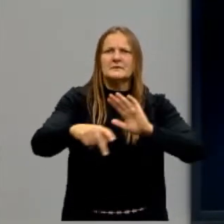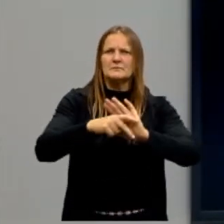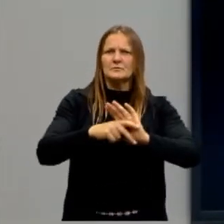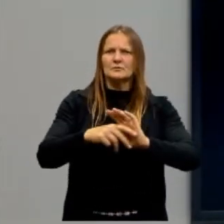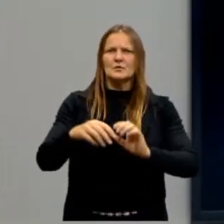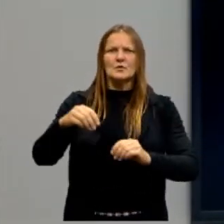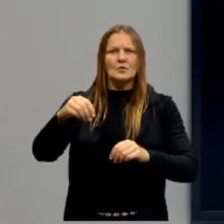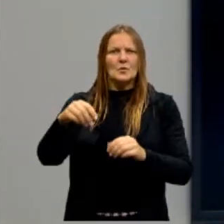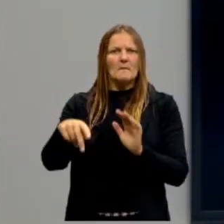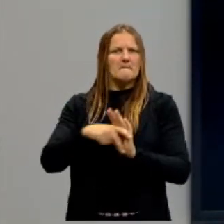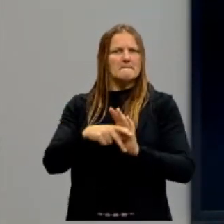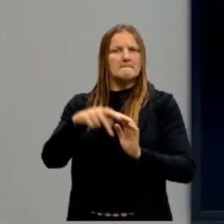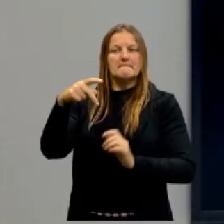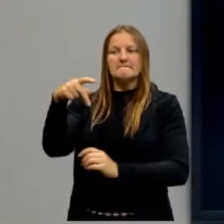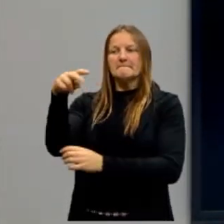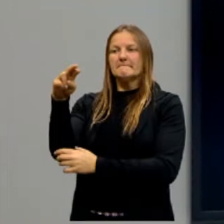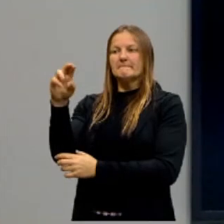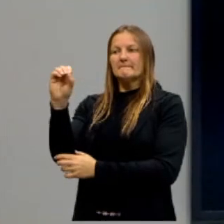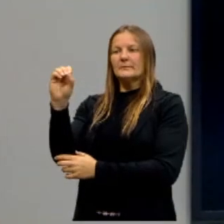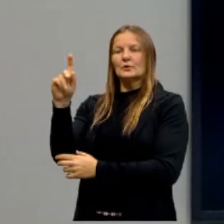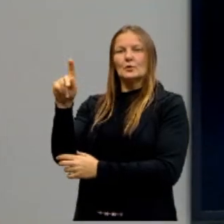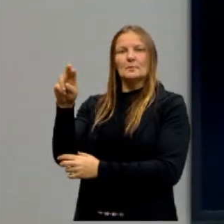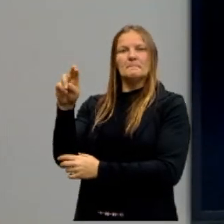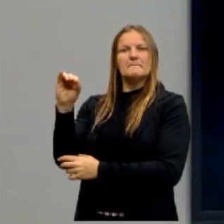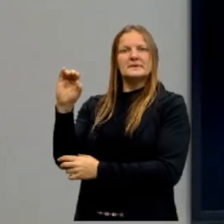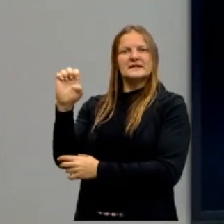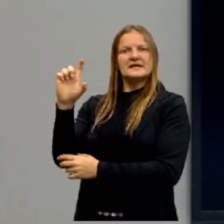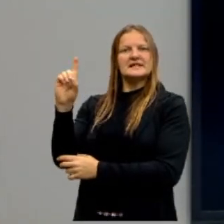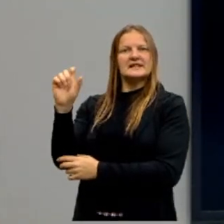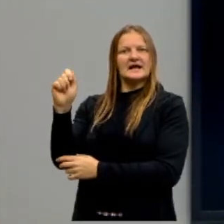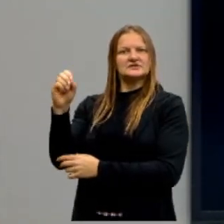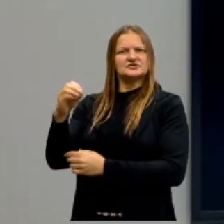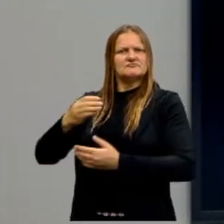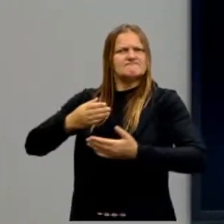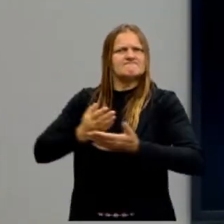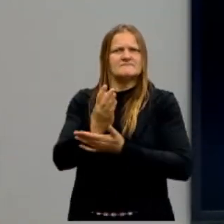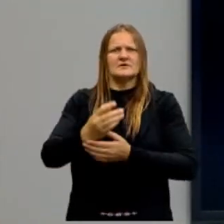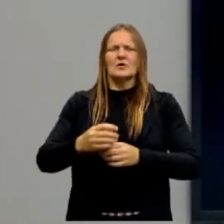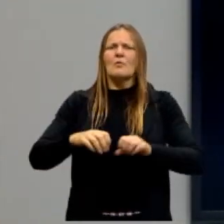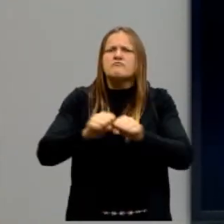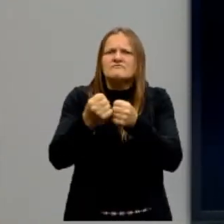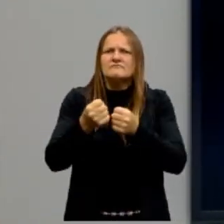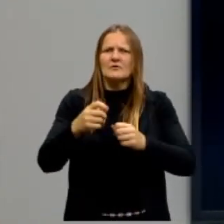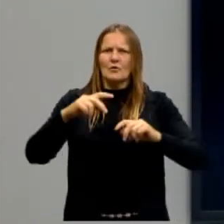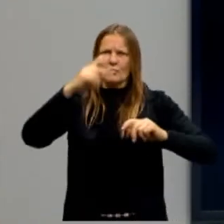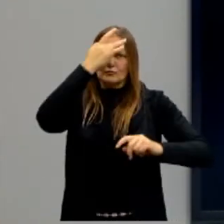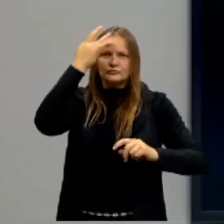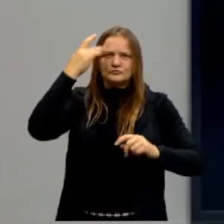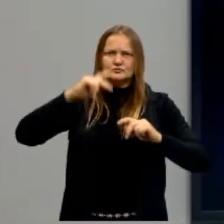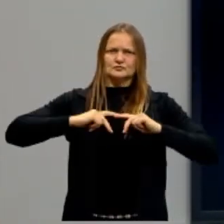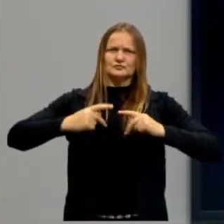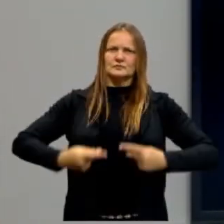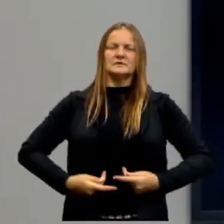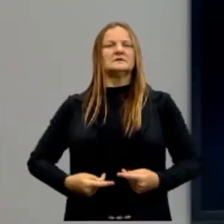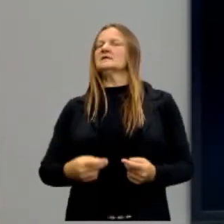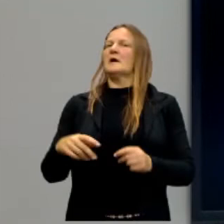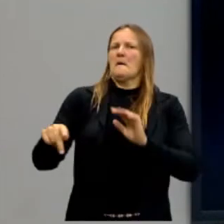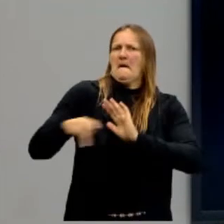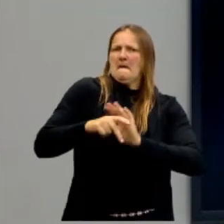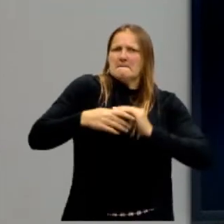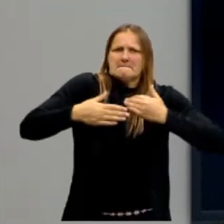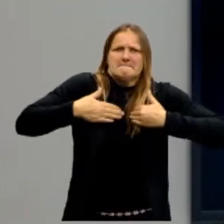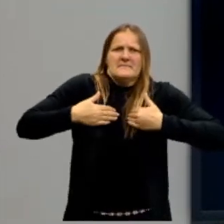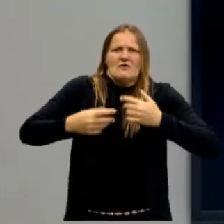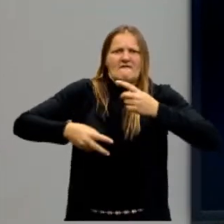como aquilo que corrompe o ser humano. Por quê? Porque temos, a partir da propriedade privada, a